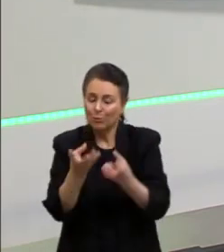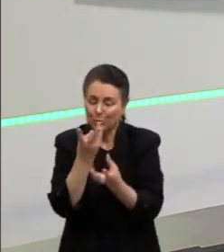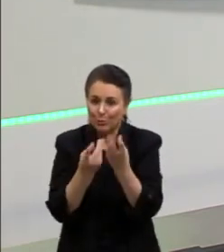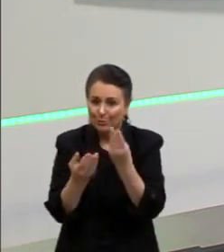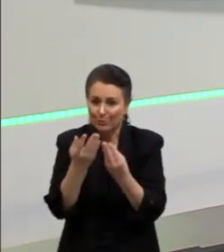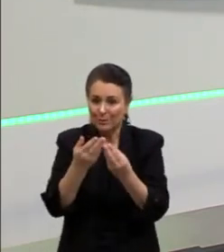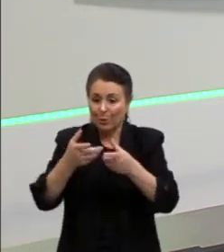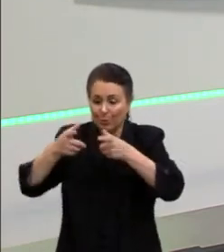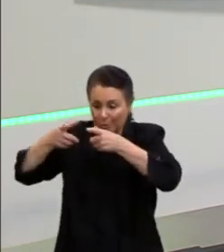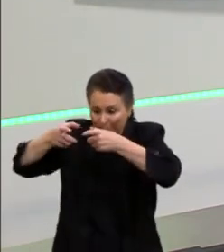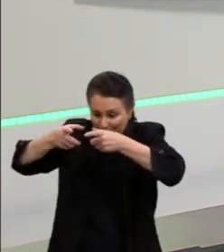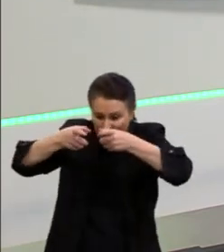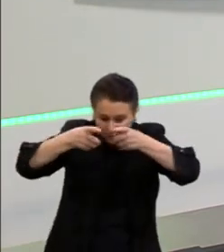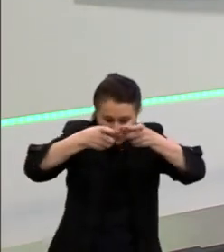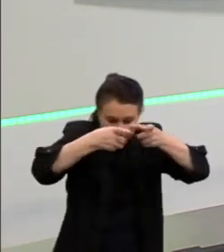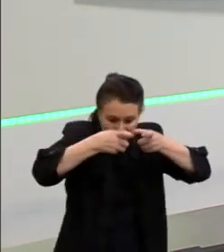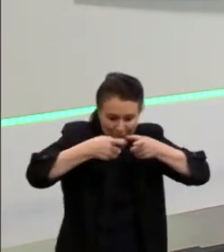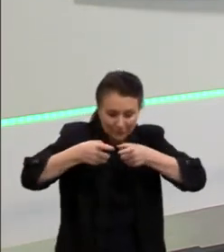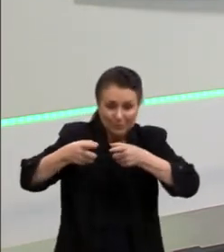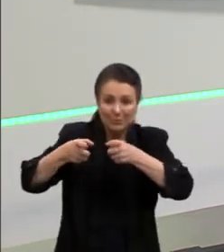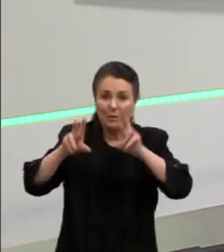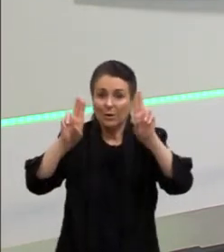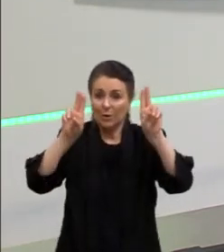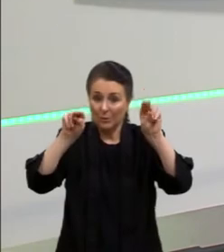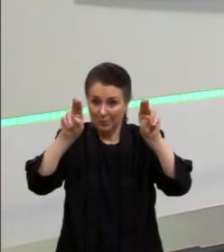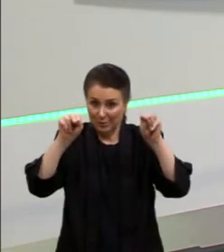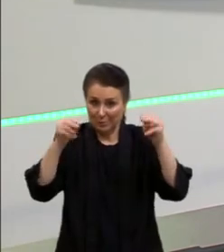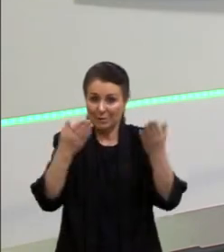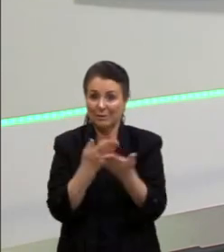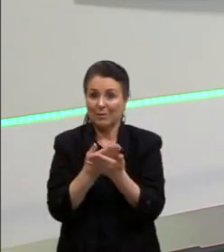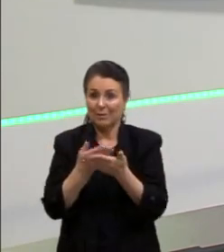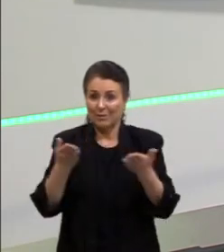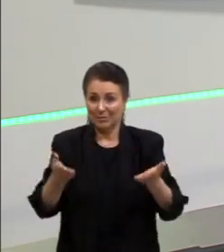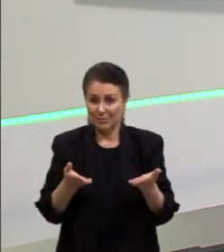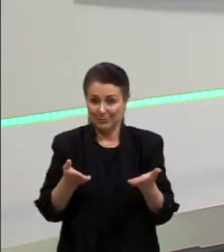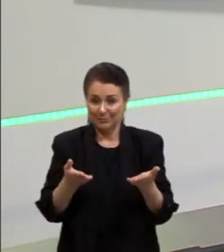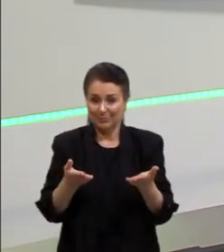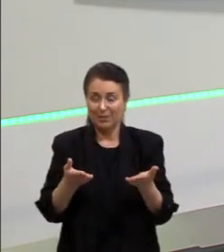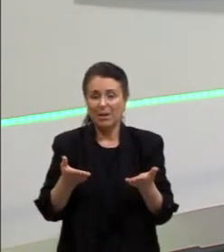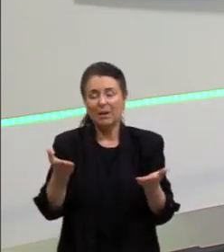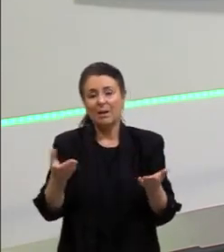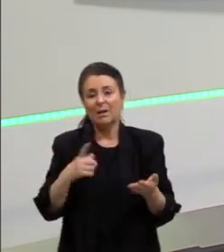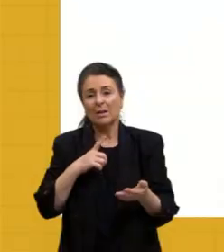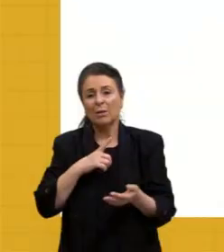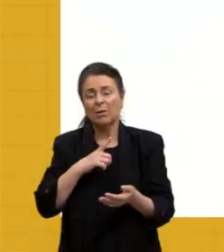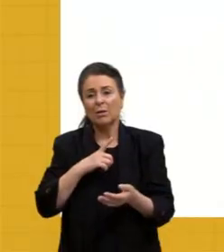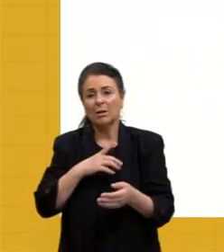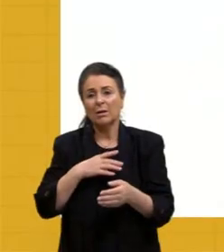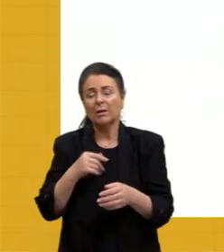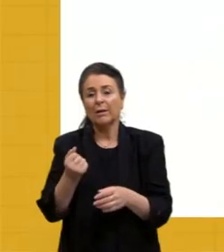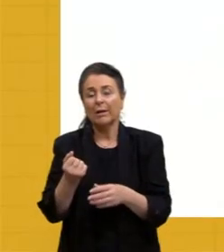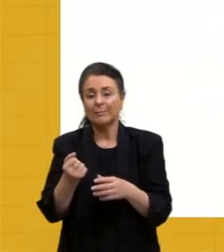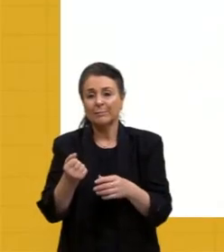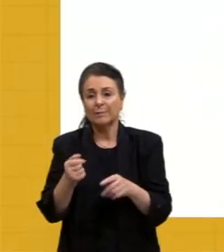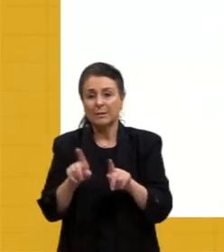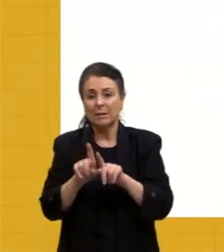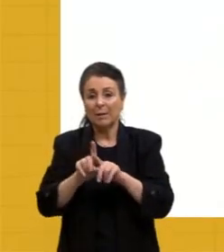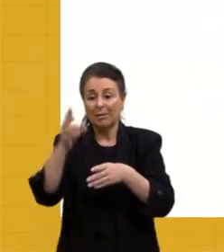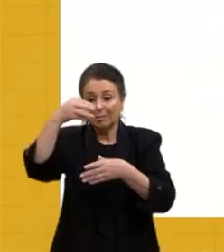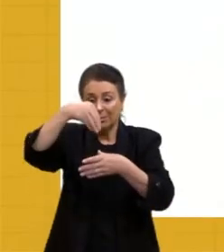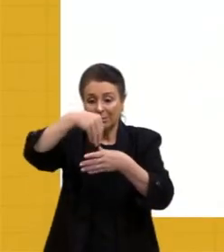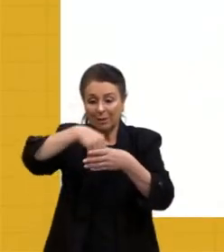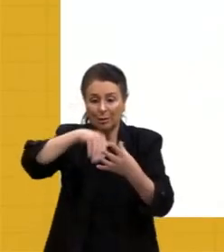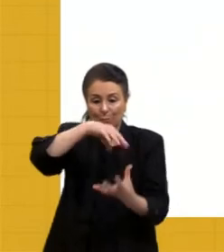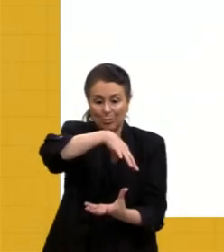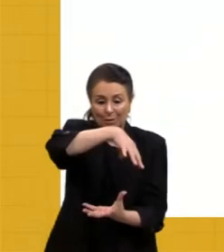remoto, é essa questão aí que vai nos pautar hoje. E aí nós entramos, então, dentro dessa parte interna do